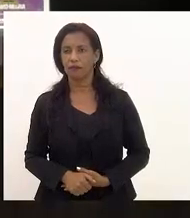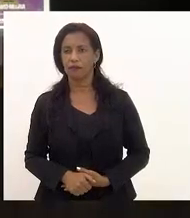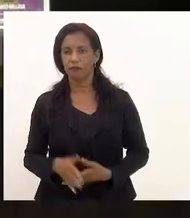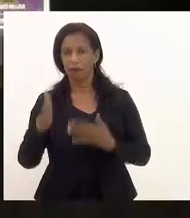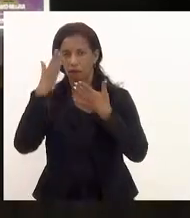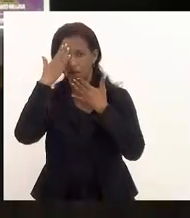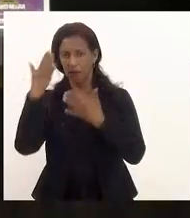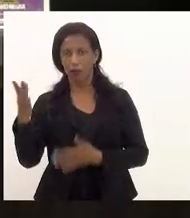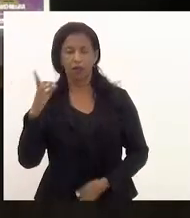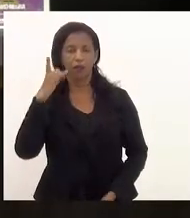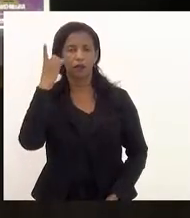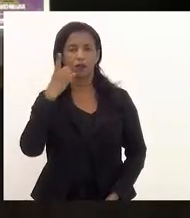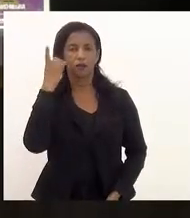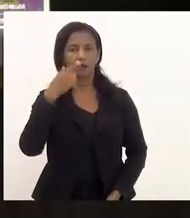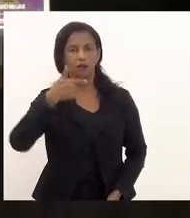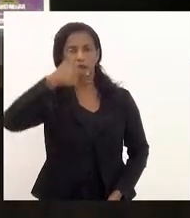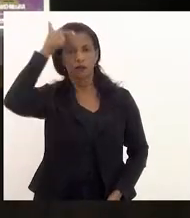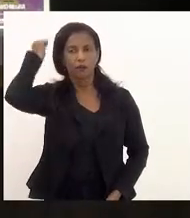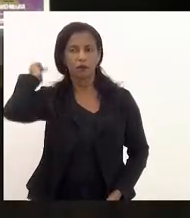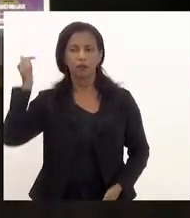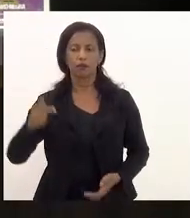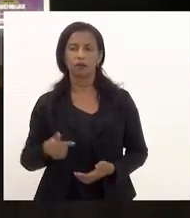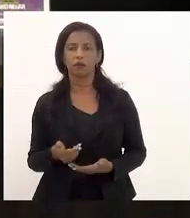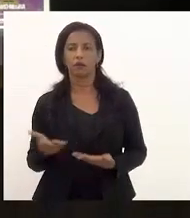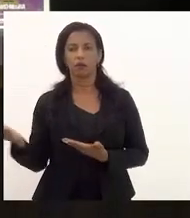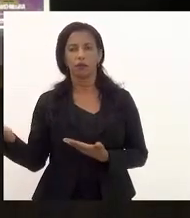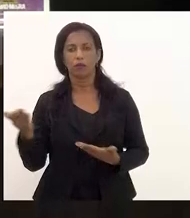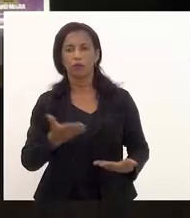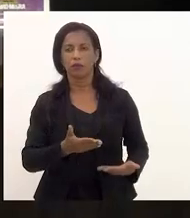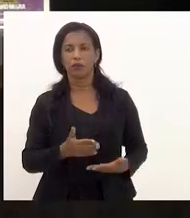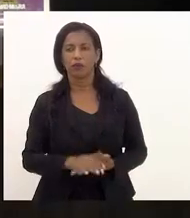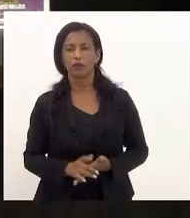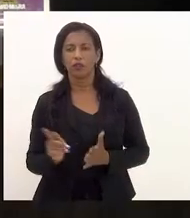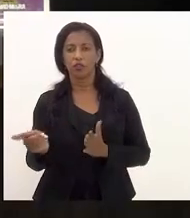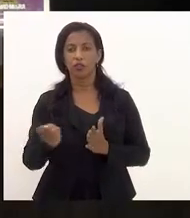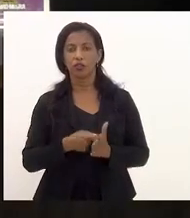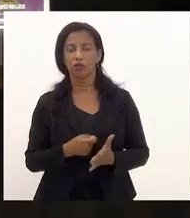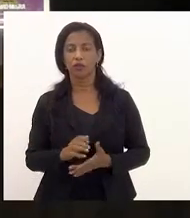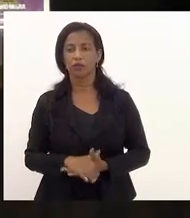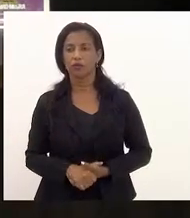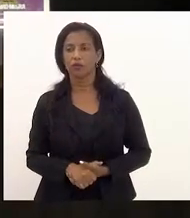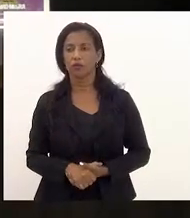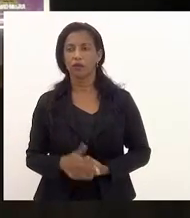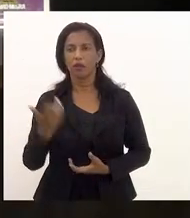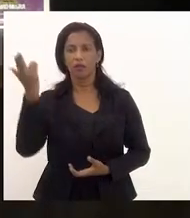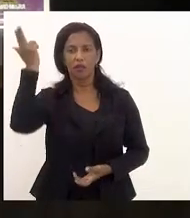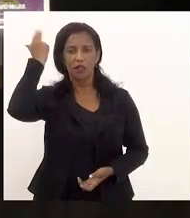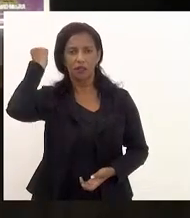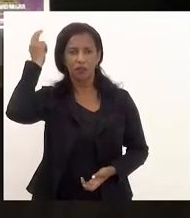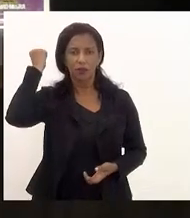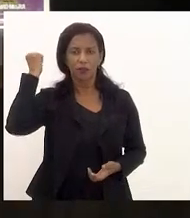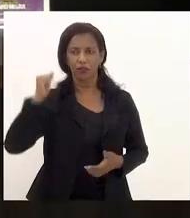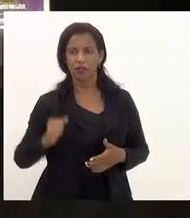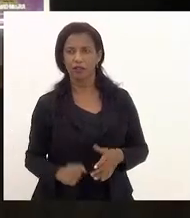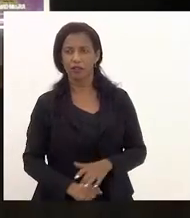Agradecendo ao deputado Luiz Paulo, próximo orador inscrito é o deputado Helio Marco Hegel.